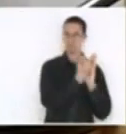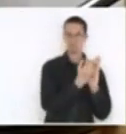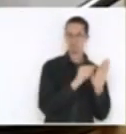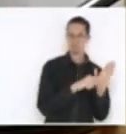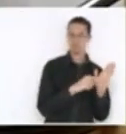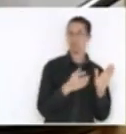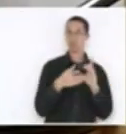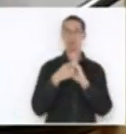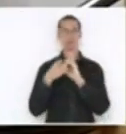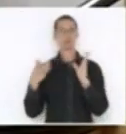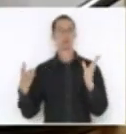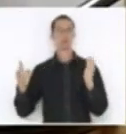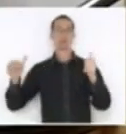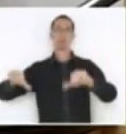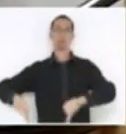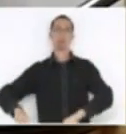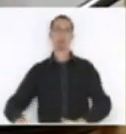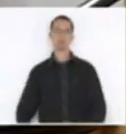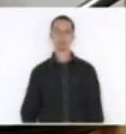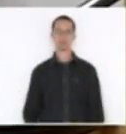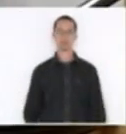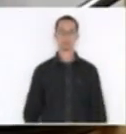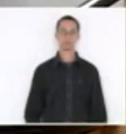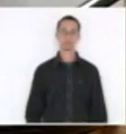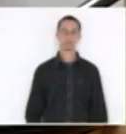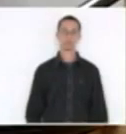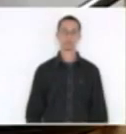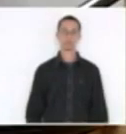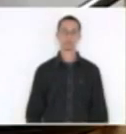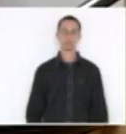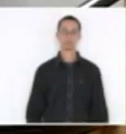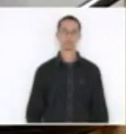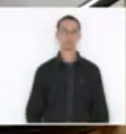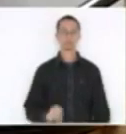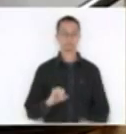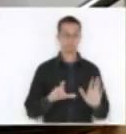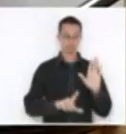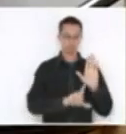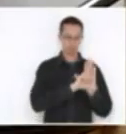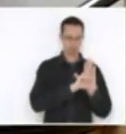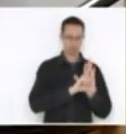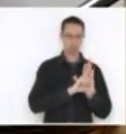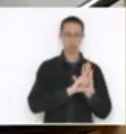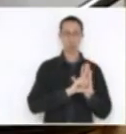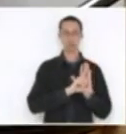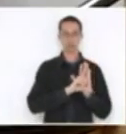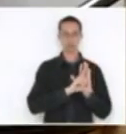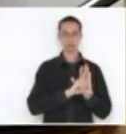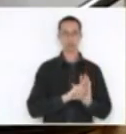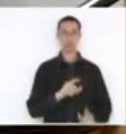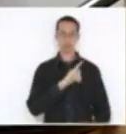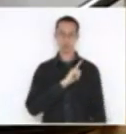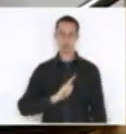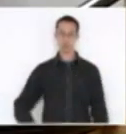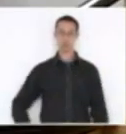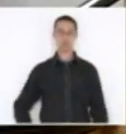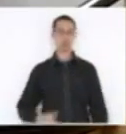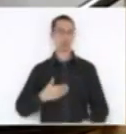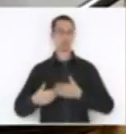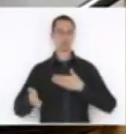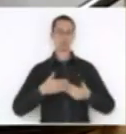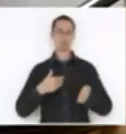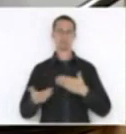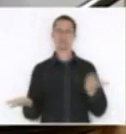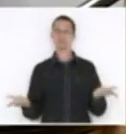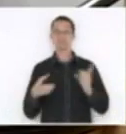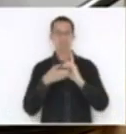democracia. Se há lei, mas o titular do executivo faz o que quer, não há democracia. Se